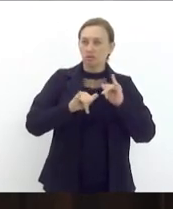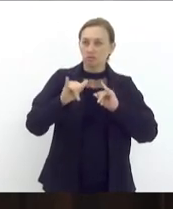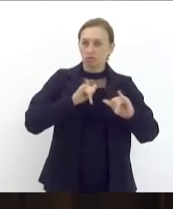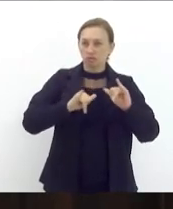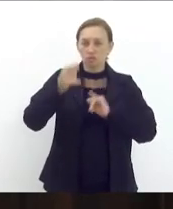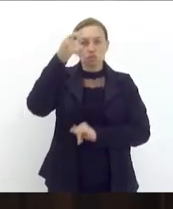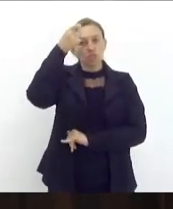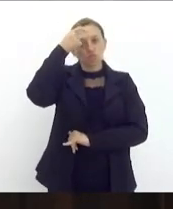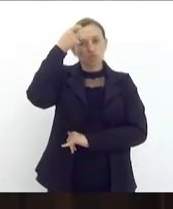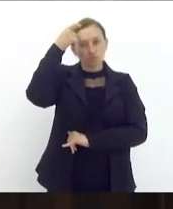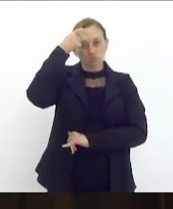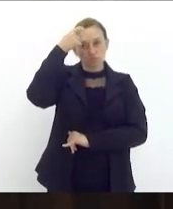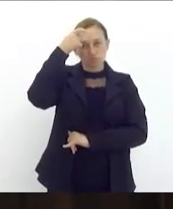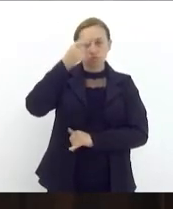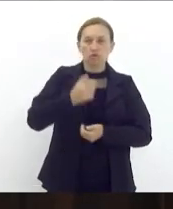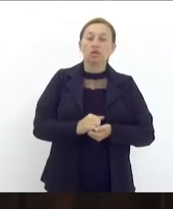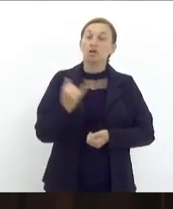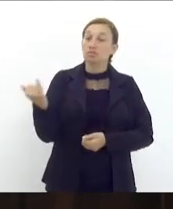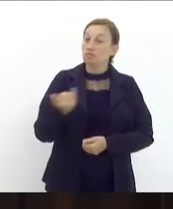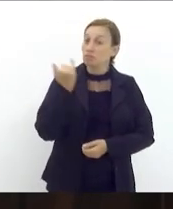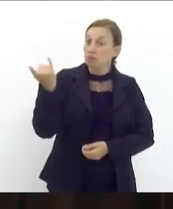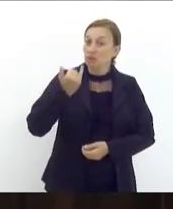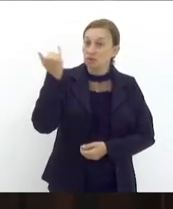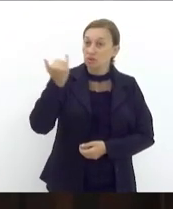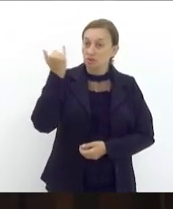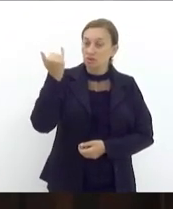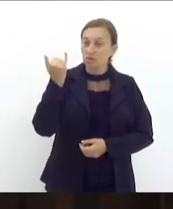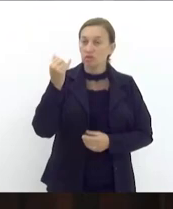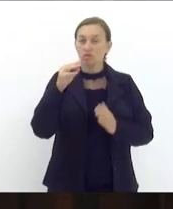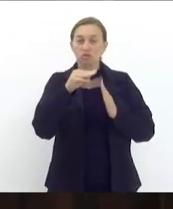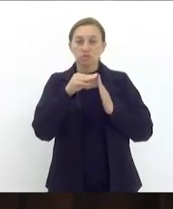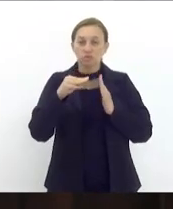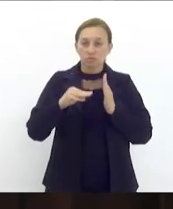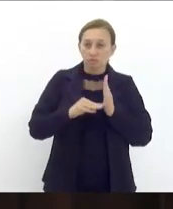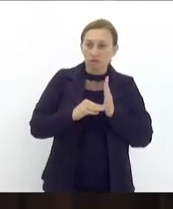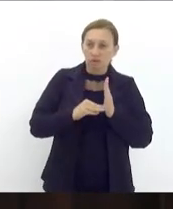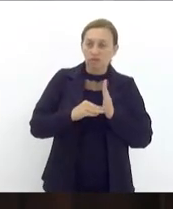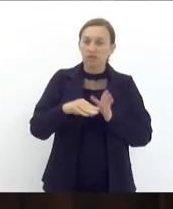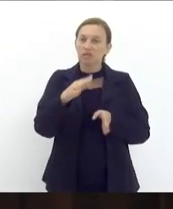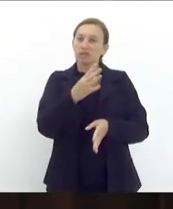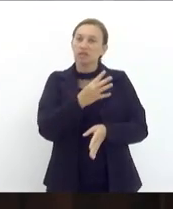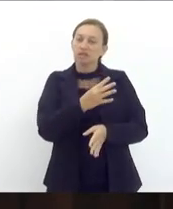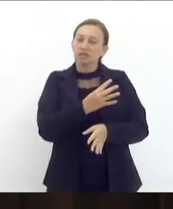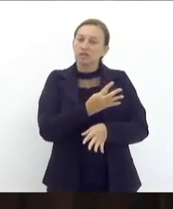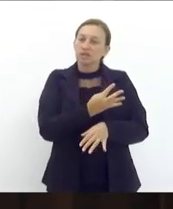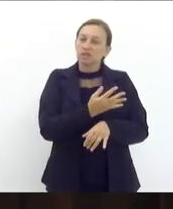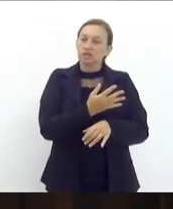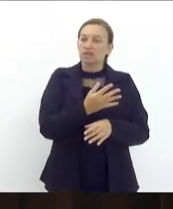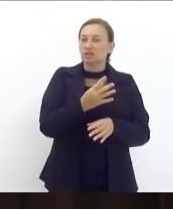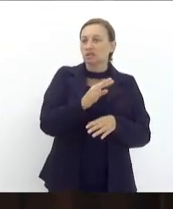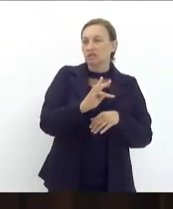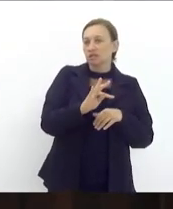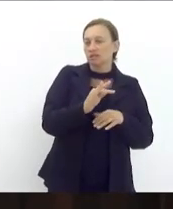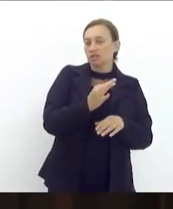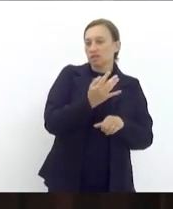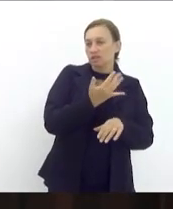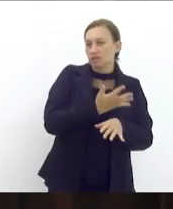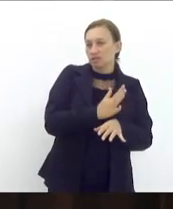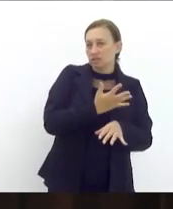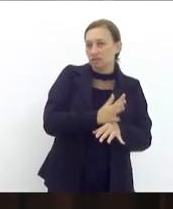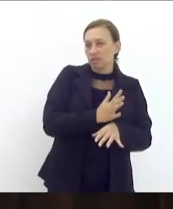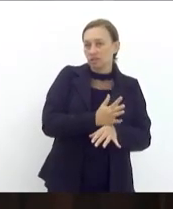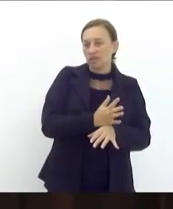conscientização sobre a importância dos métodos e das técnicas de contracepção e da outras